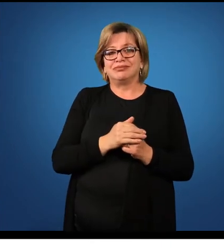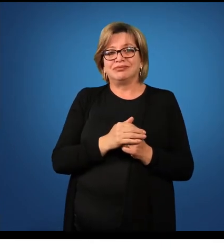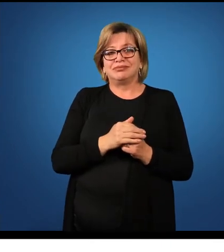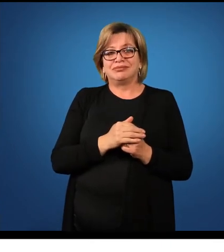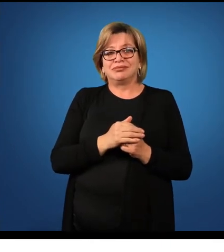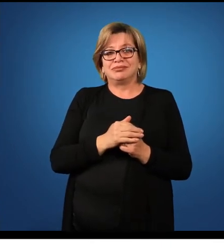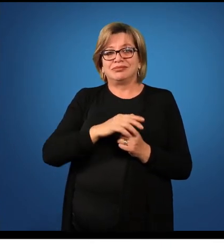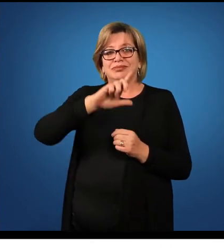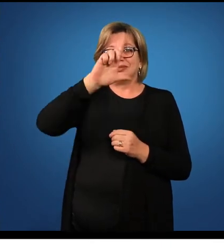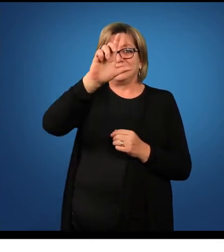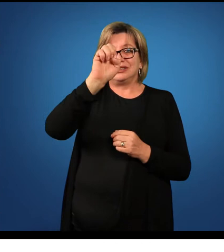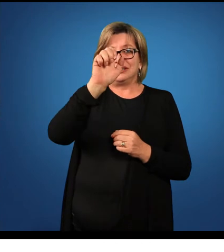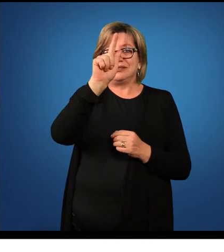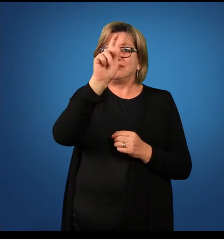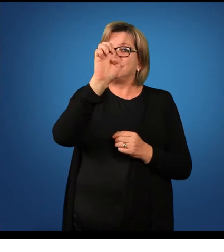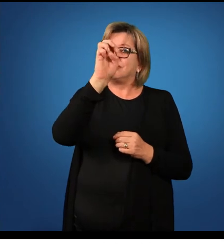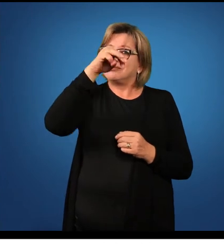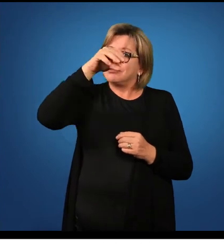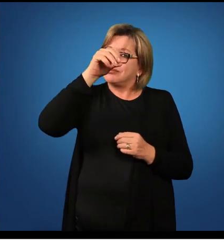legemos,